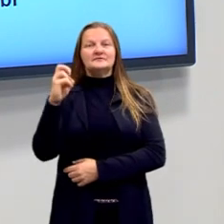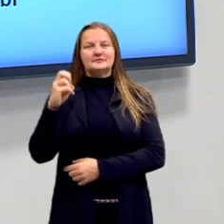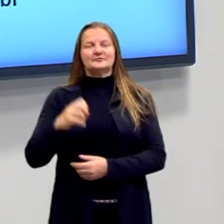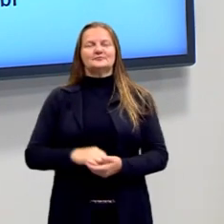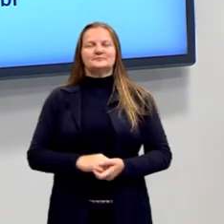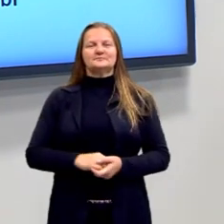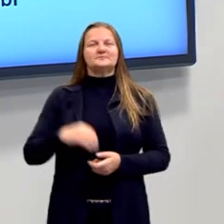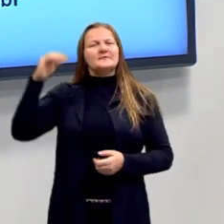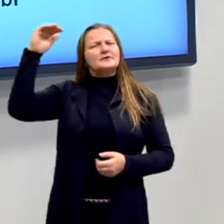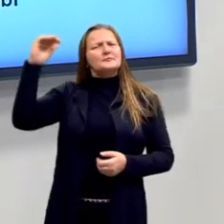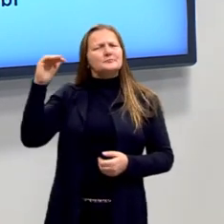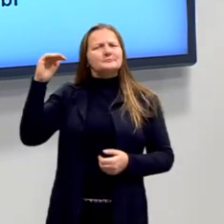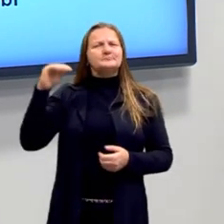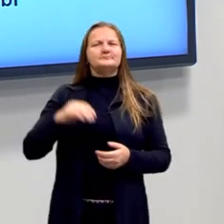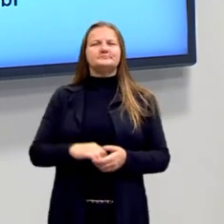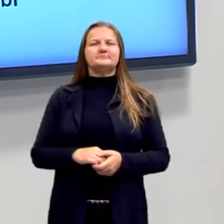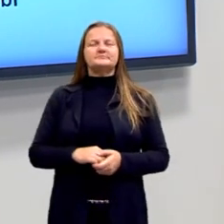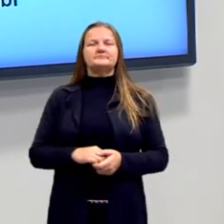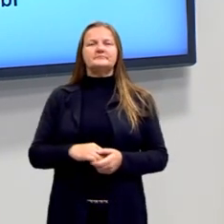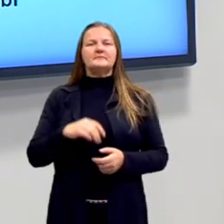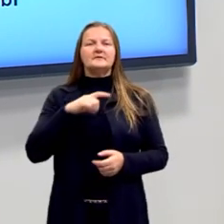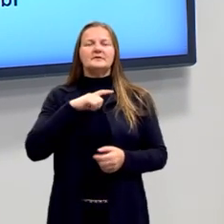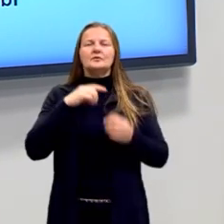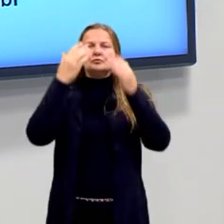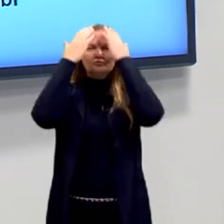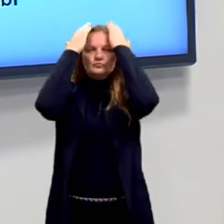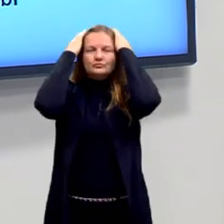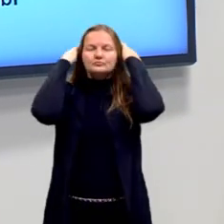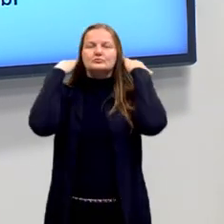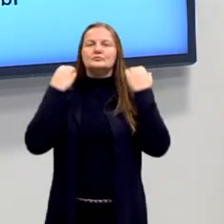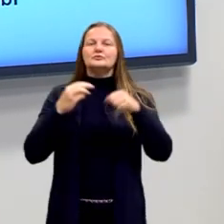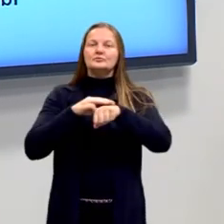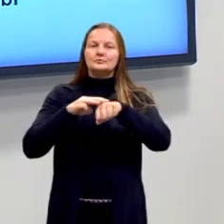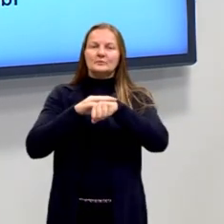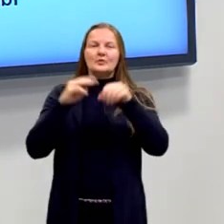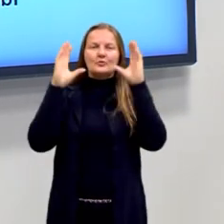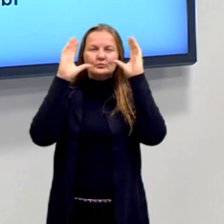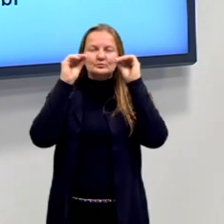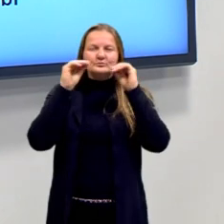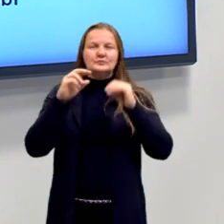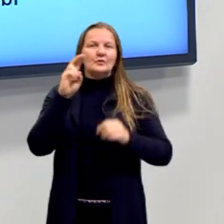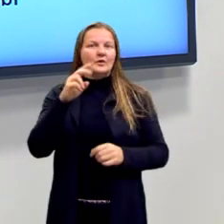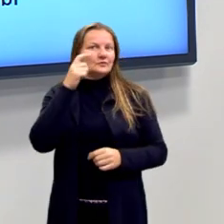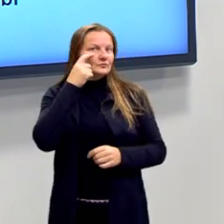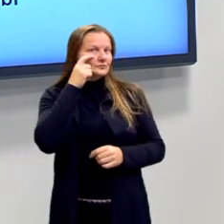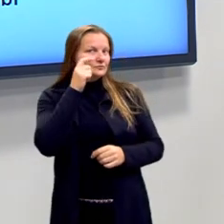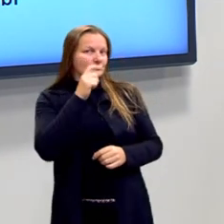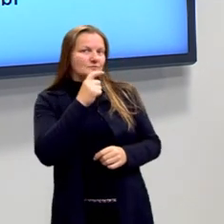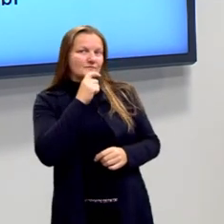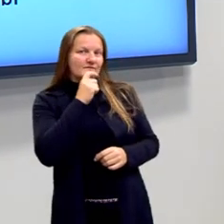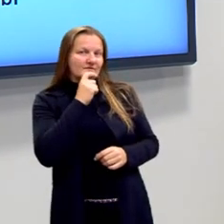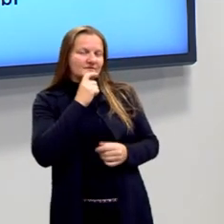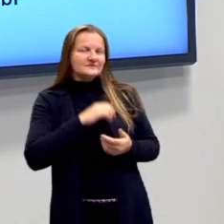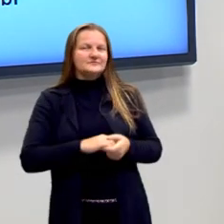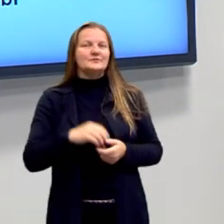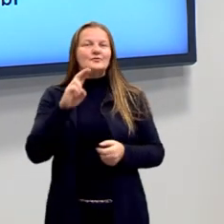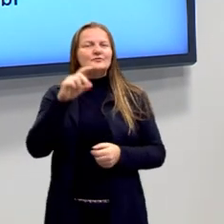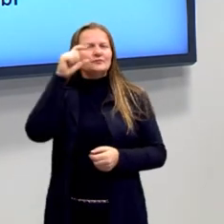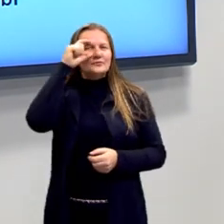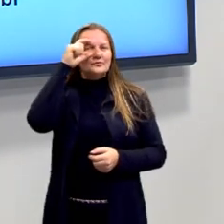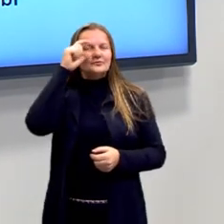sou de baixa estatura, tenho os cabelos castanhos escuros, olhos verdes, uso óculos,